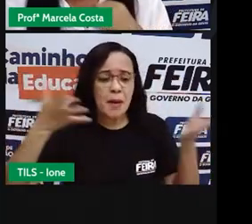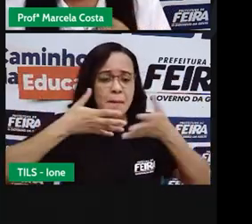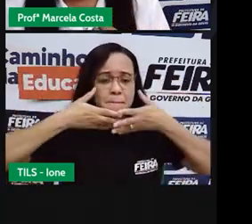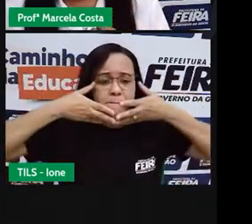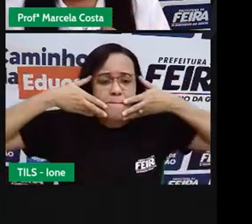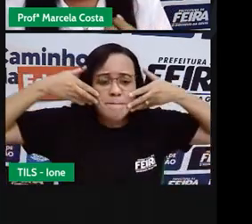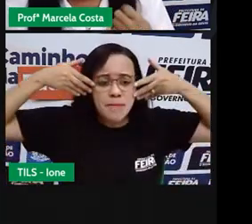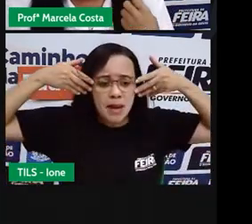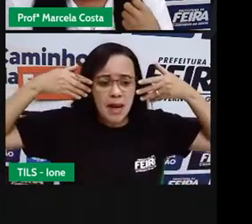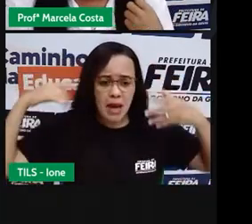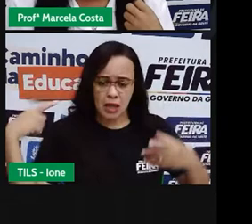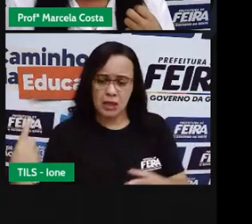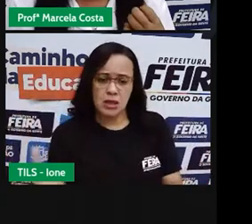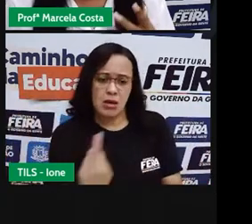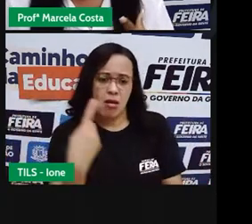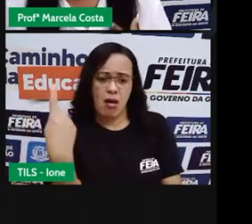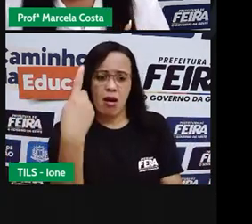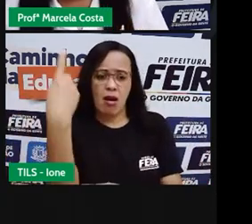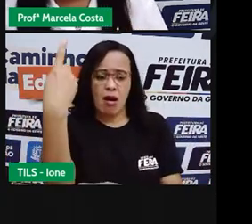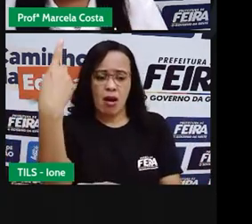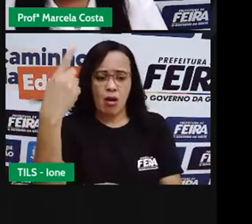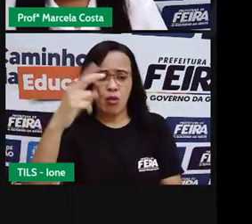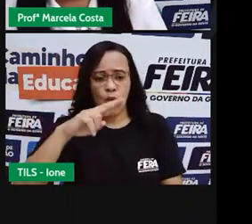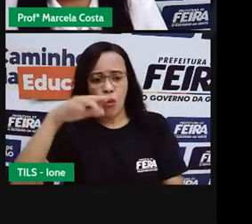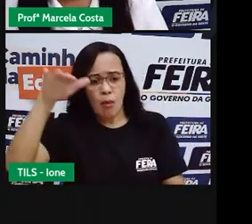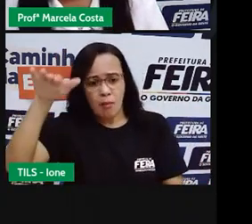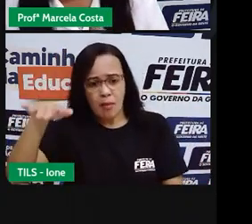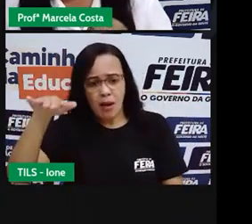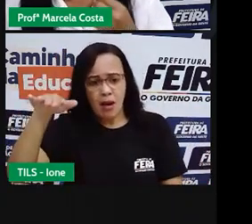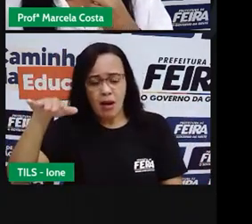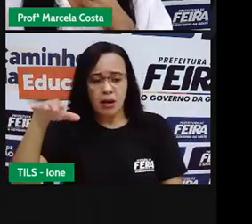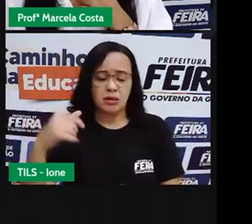alto É baixo É gordinho É magrinho